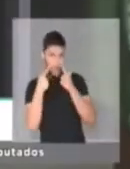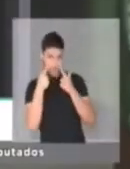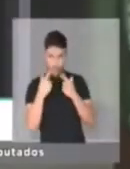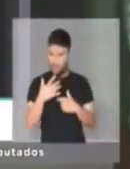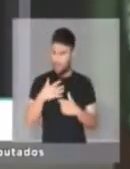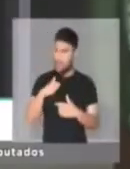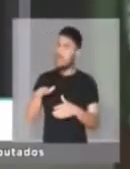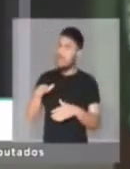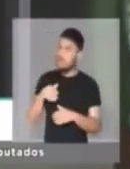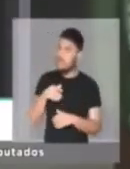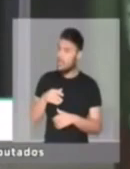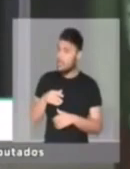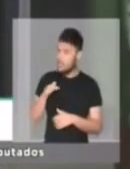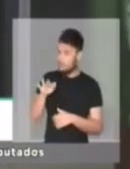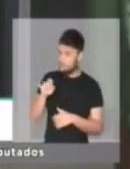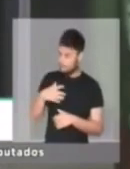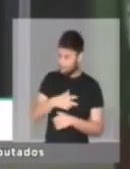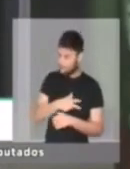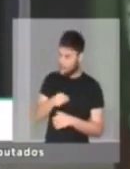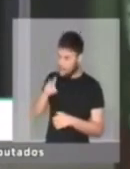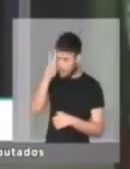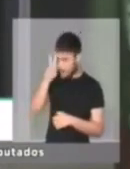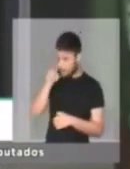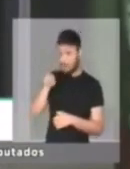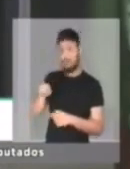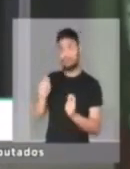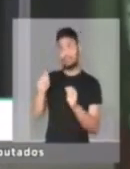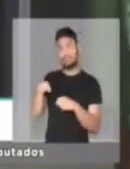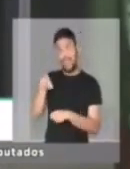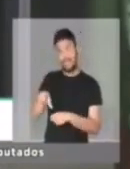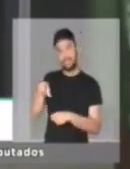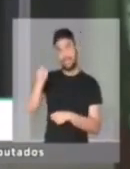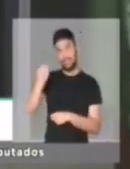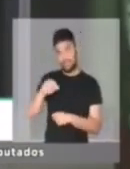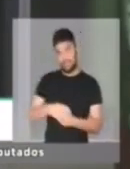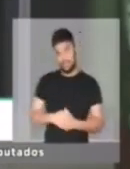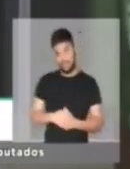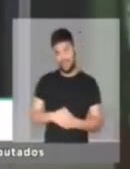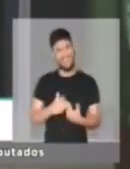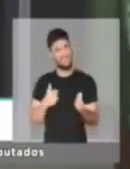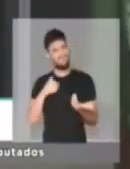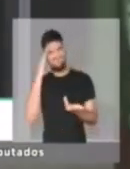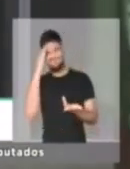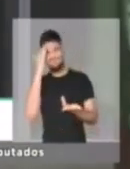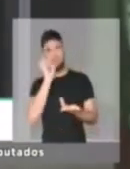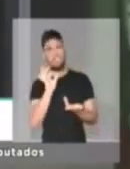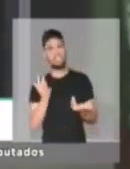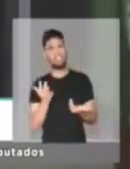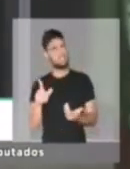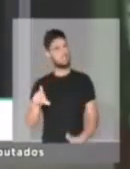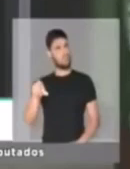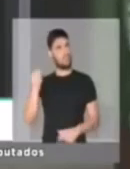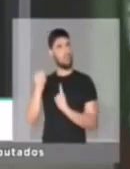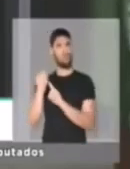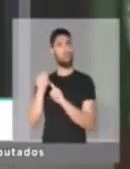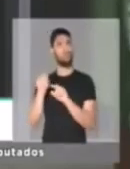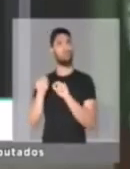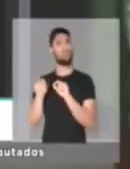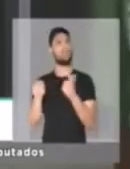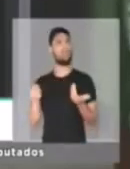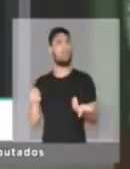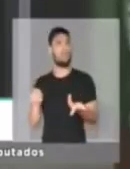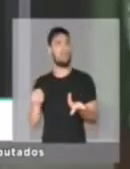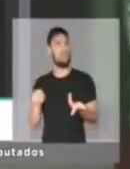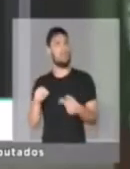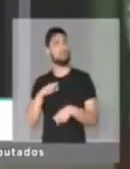assim, Felipe, lembra que você tem uma escolha. E eu não entendi o que ele falou para mim, mas